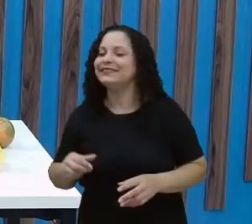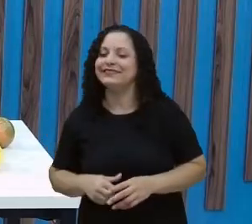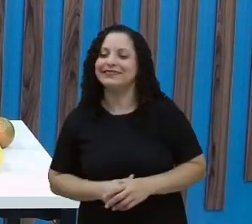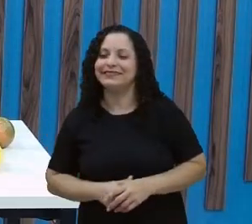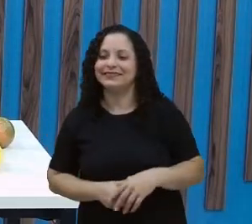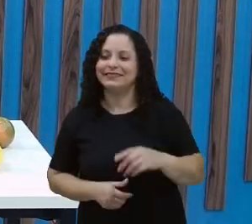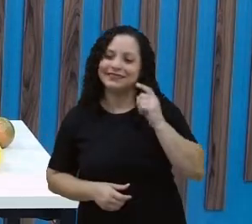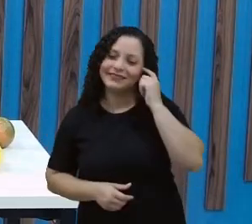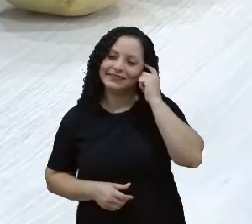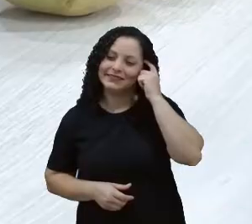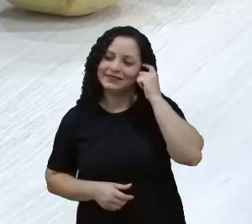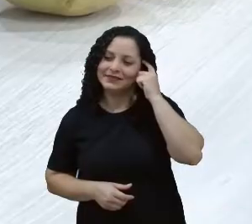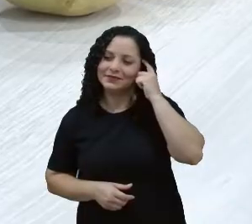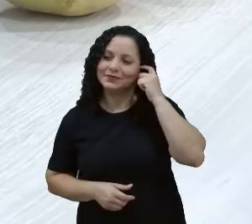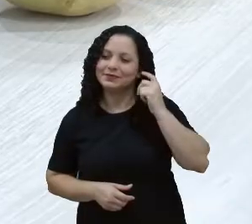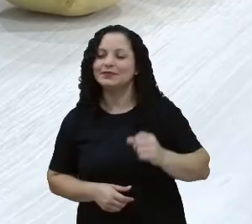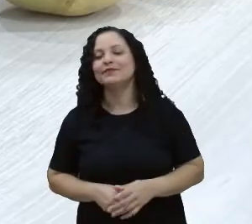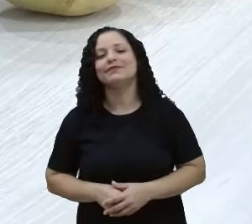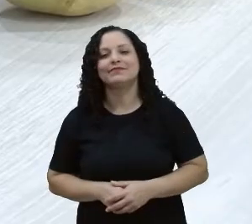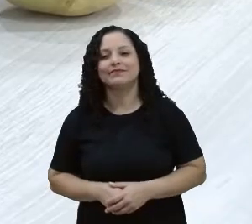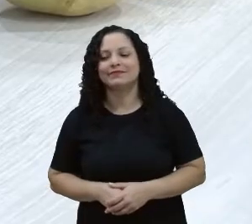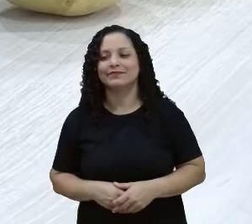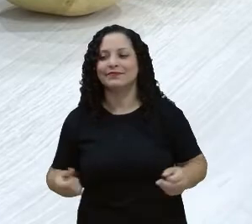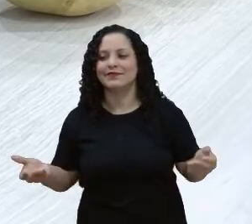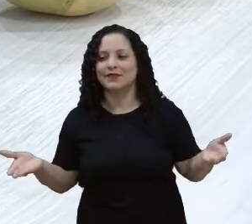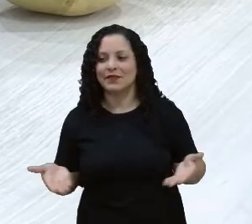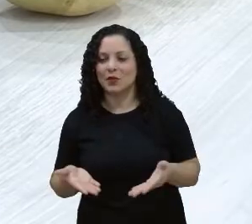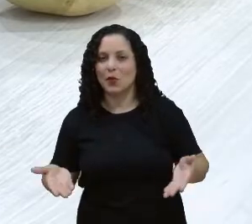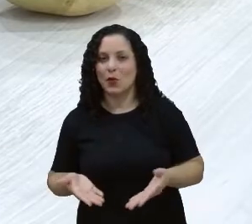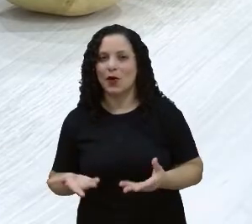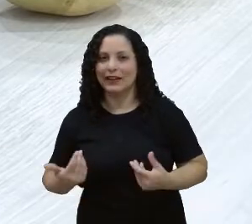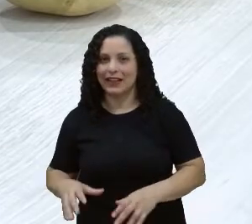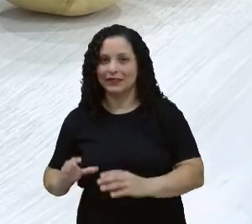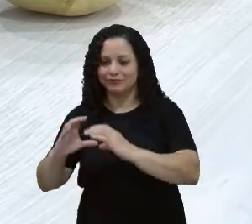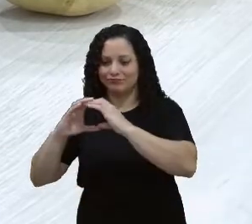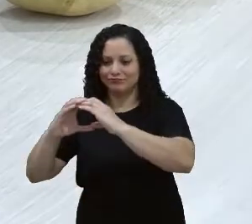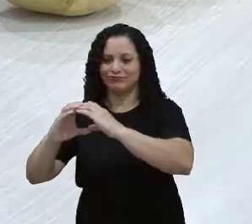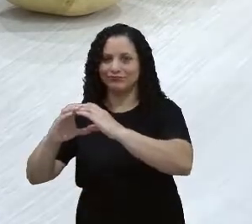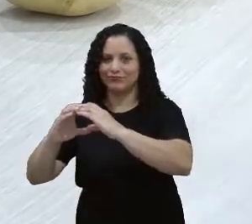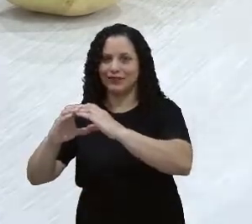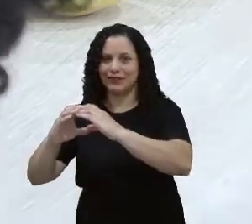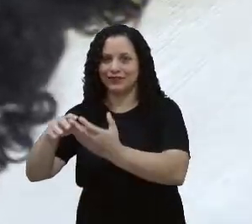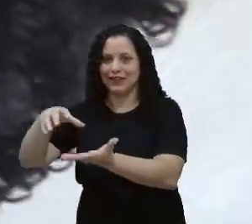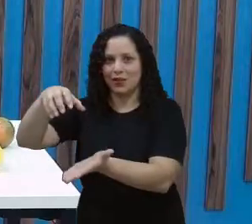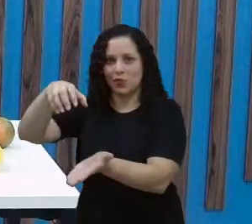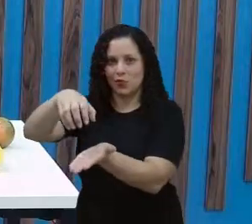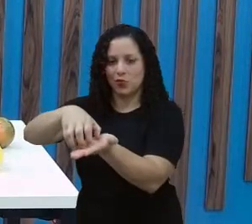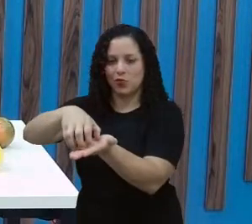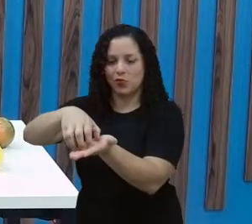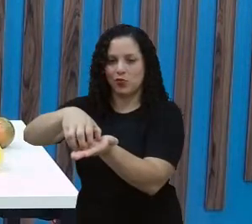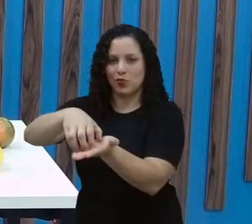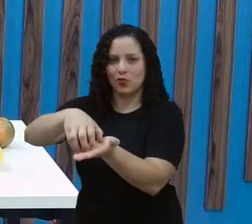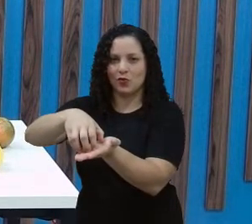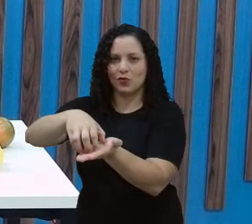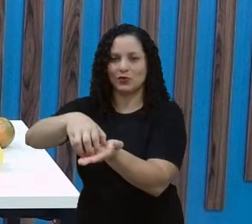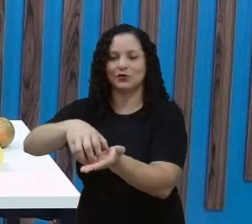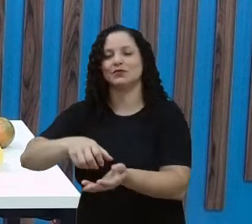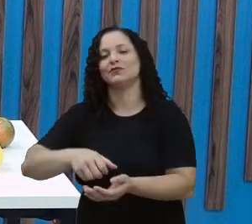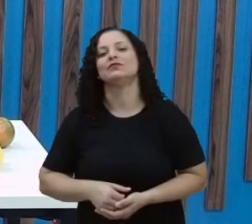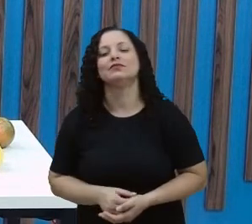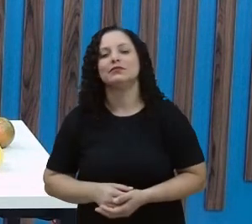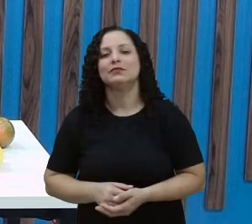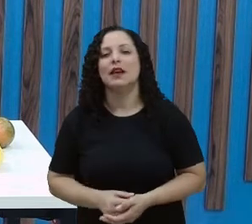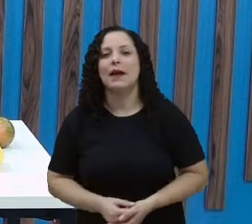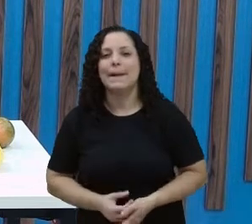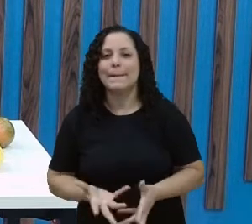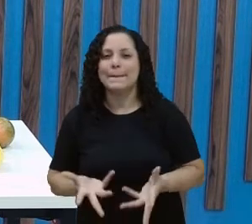Olha aí. Vou deixar aqui, tá? Deixou a batata maior, não foi? Deixei a batata maior. A batata pesou um